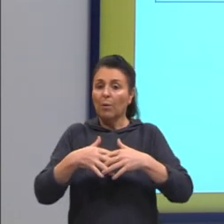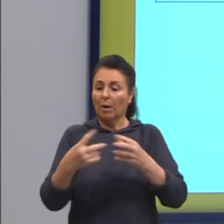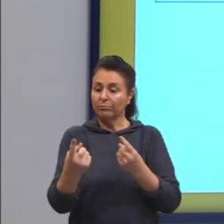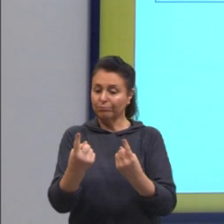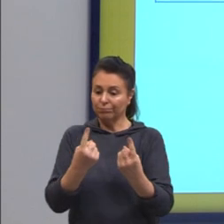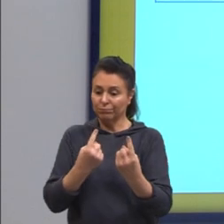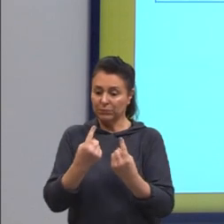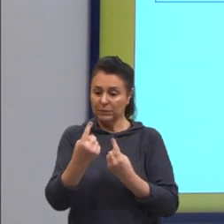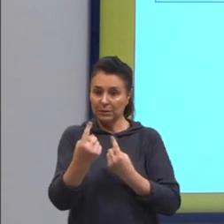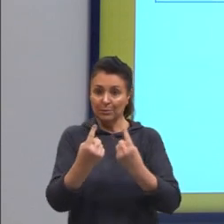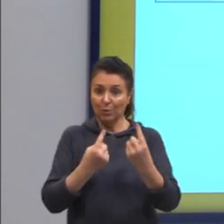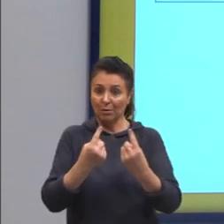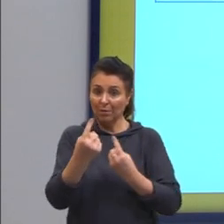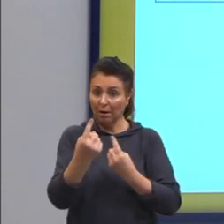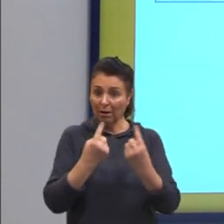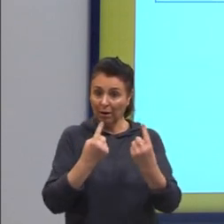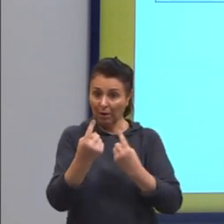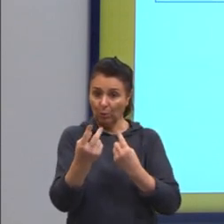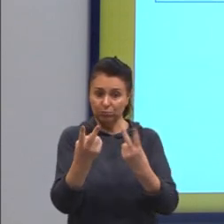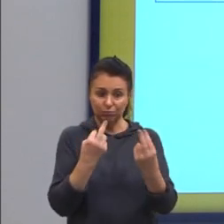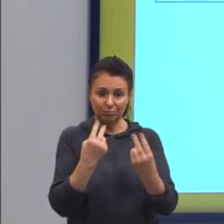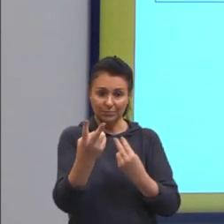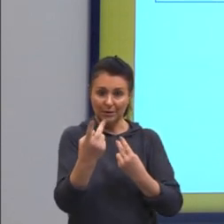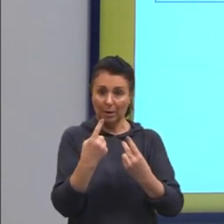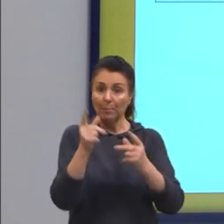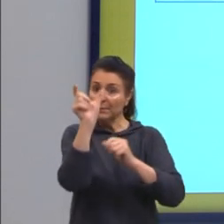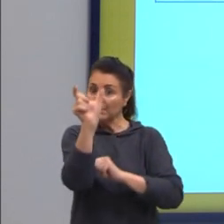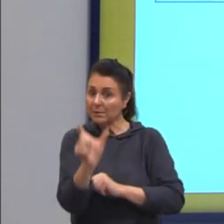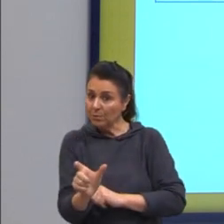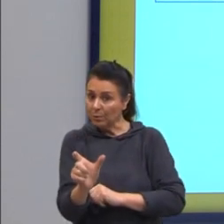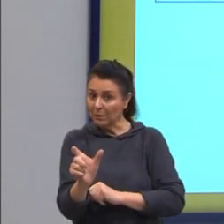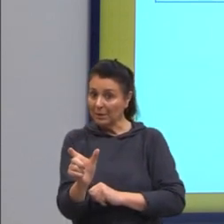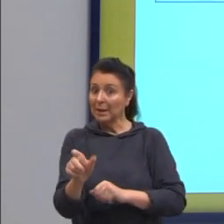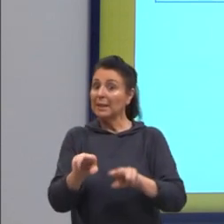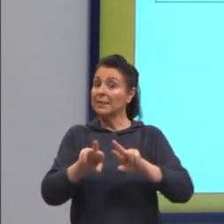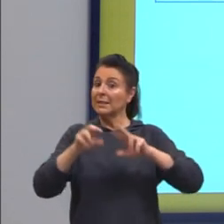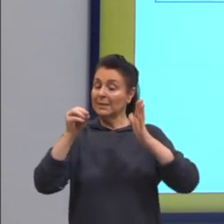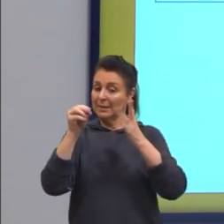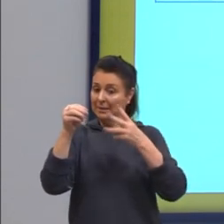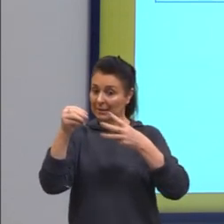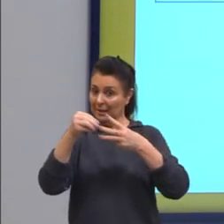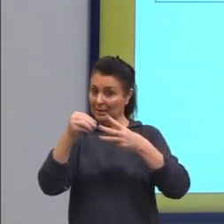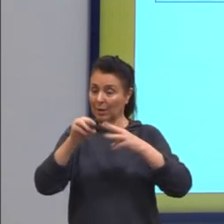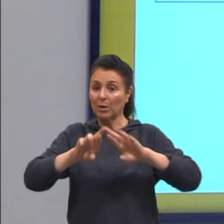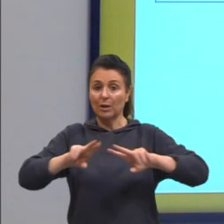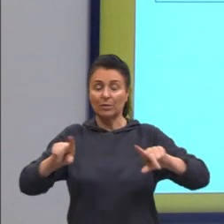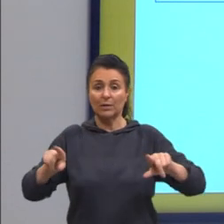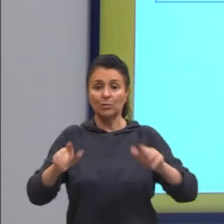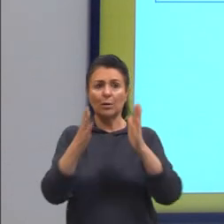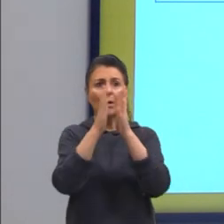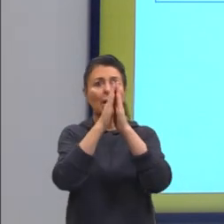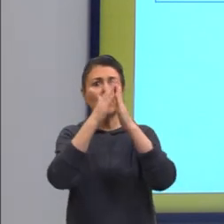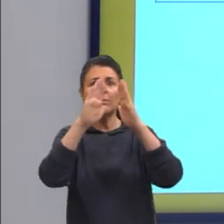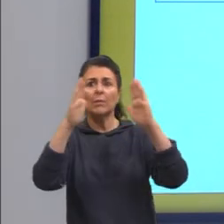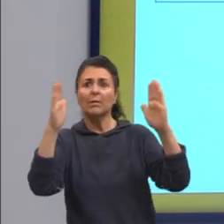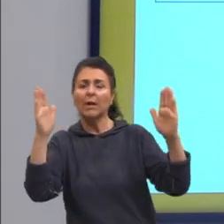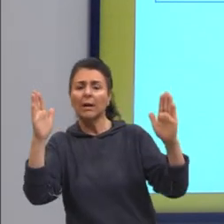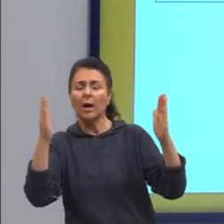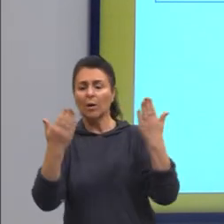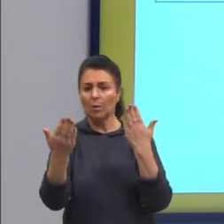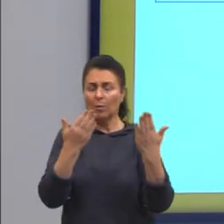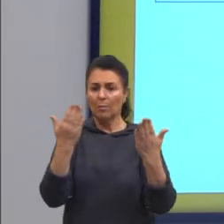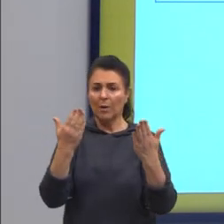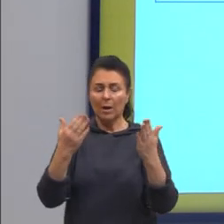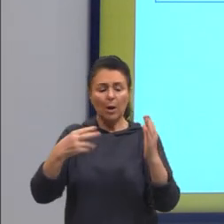pessoas, no caso, substâncias da célula. Uma biblioteca seria um núcleo, que ali no núcleo